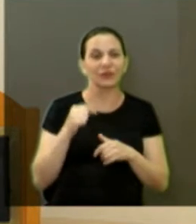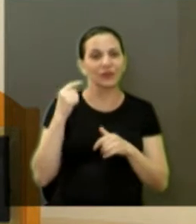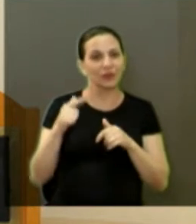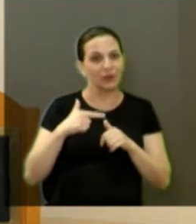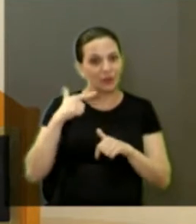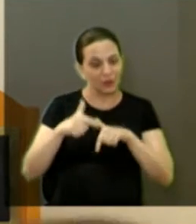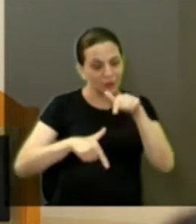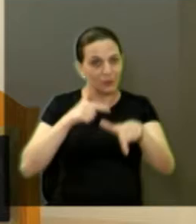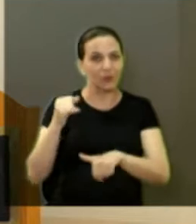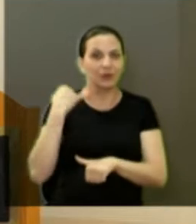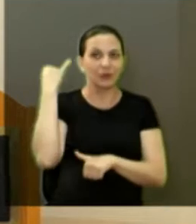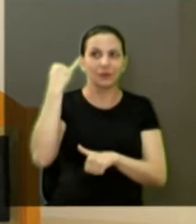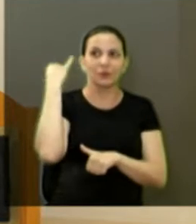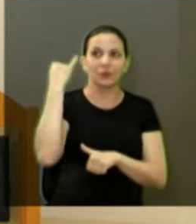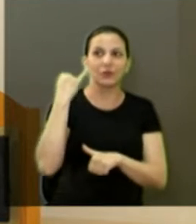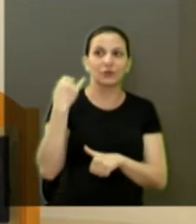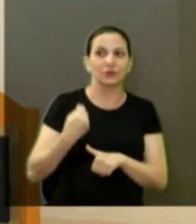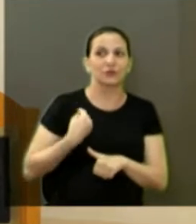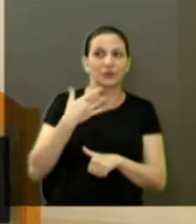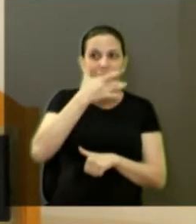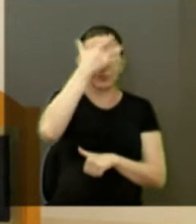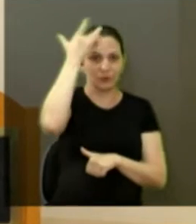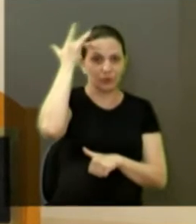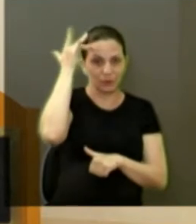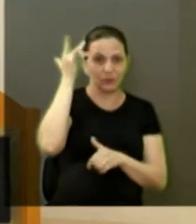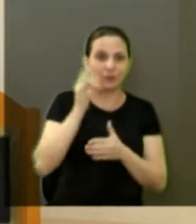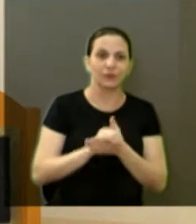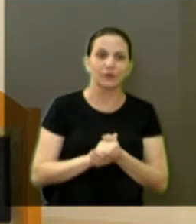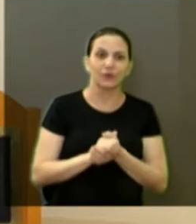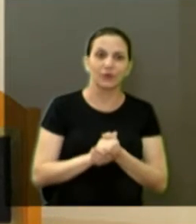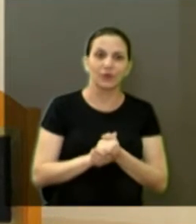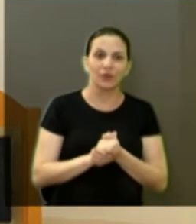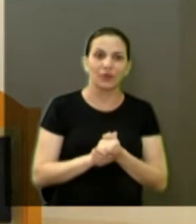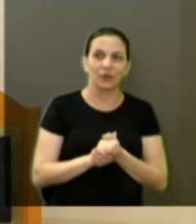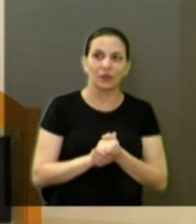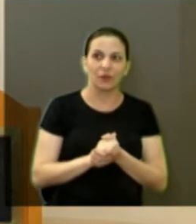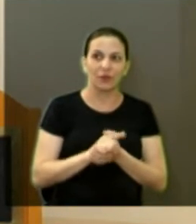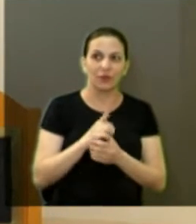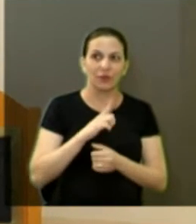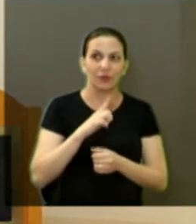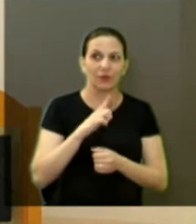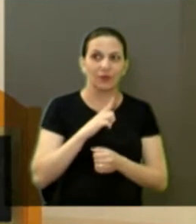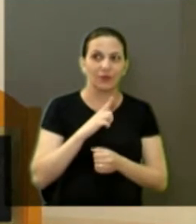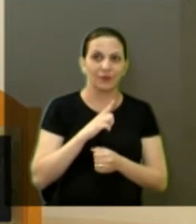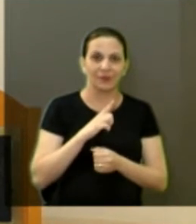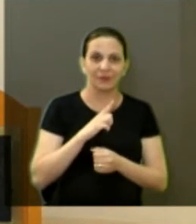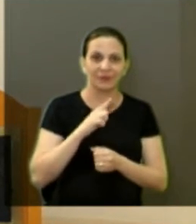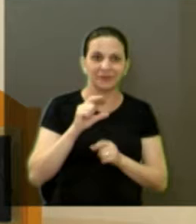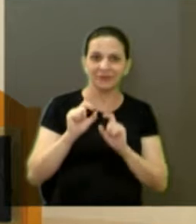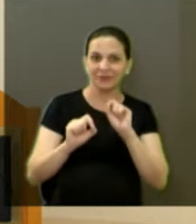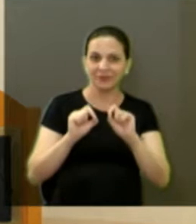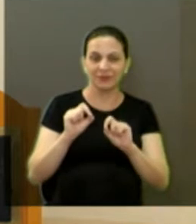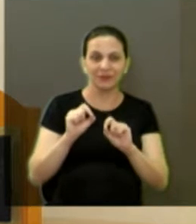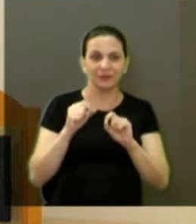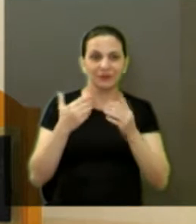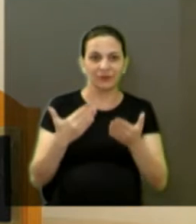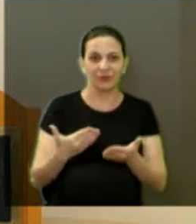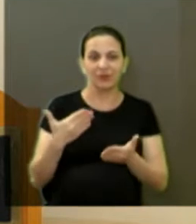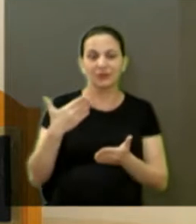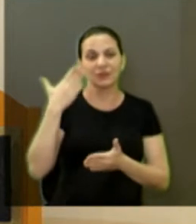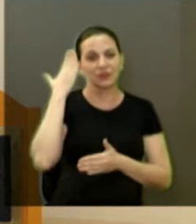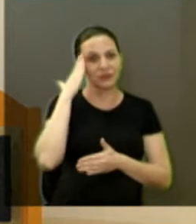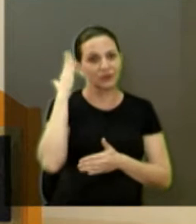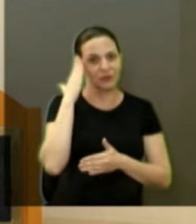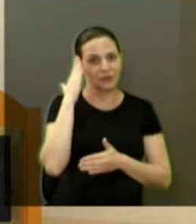imensa na vida dessas pessoas. E eu teria mais coisa para falar aqui, a gente sabe que as